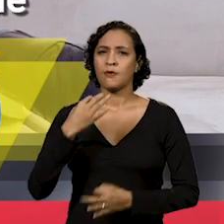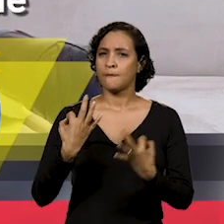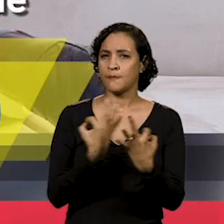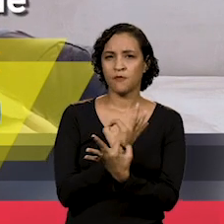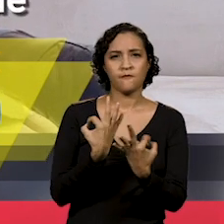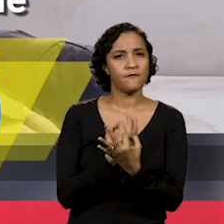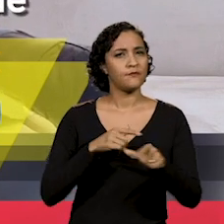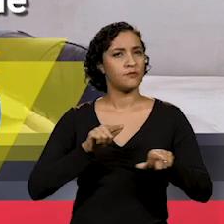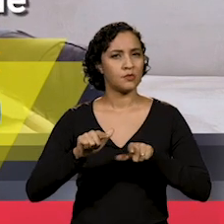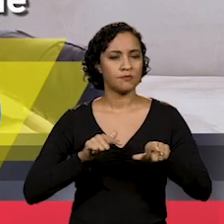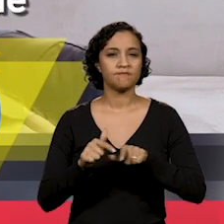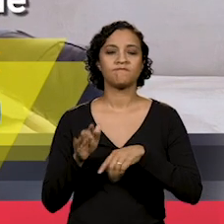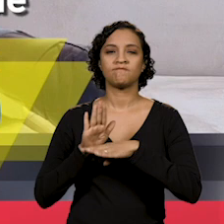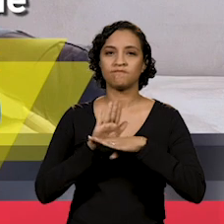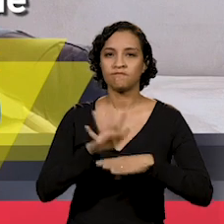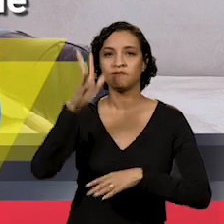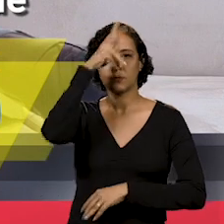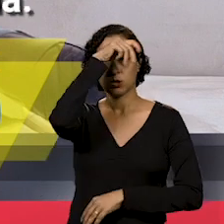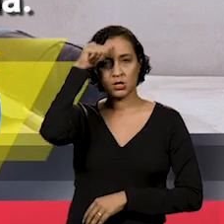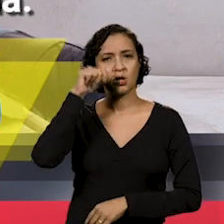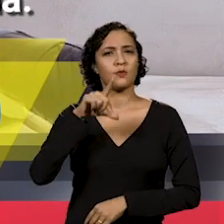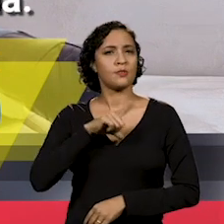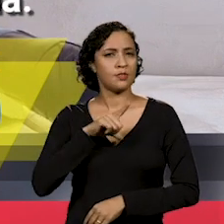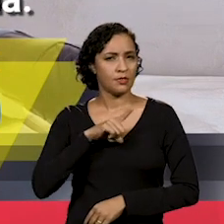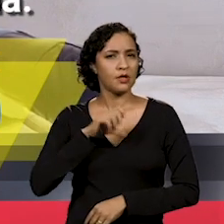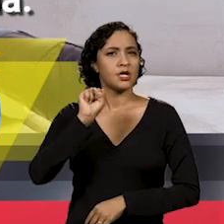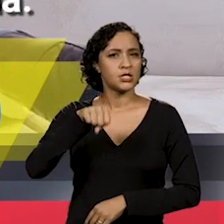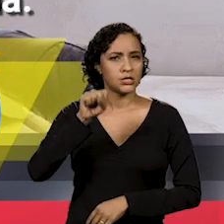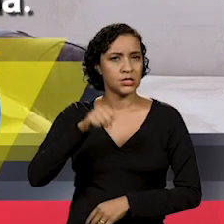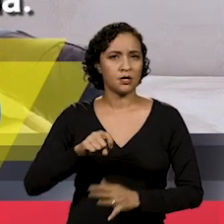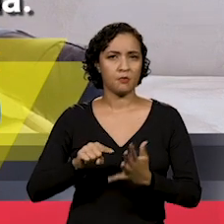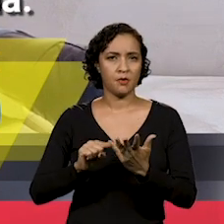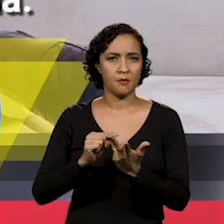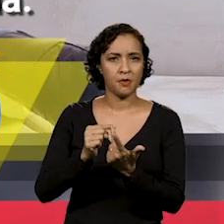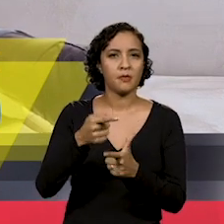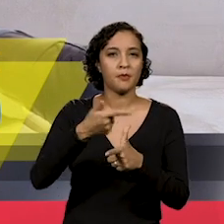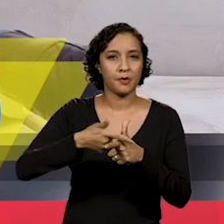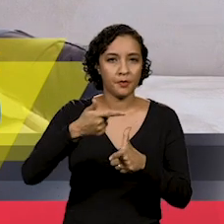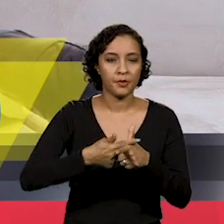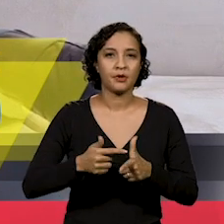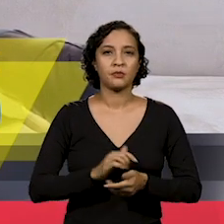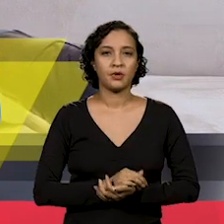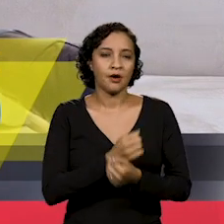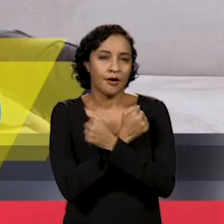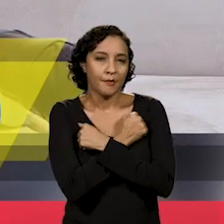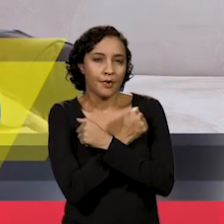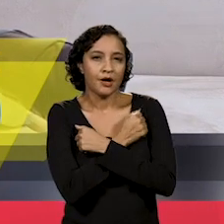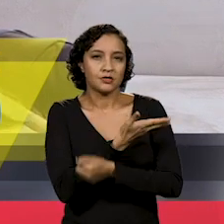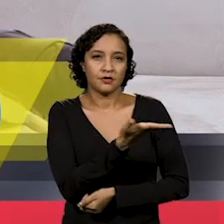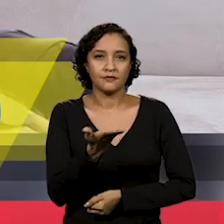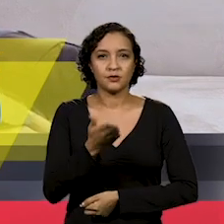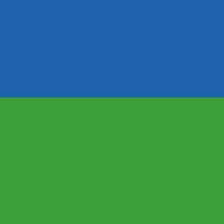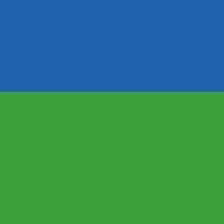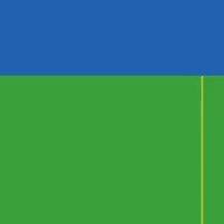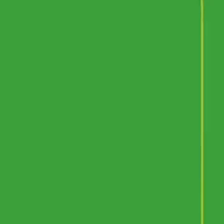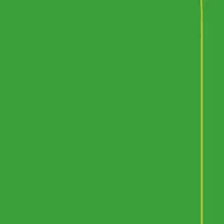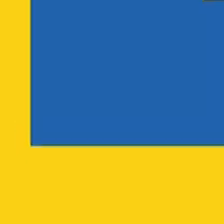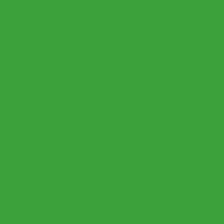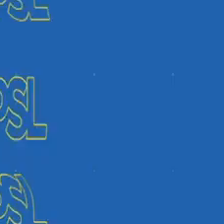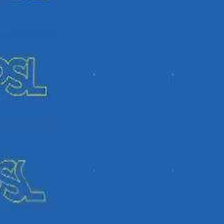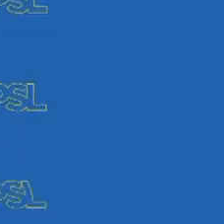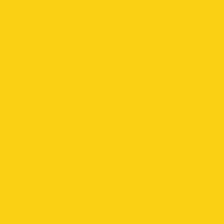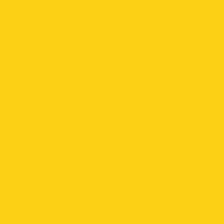fazer um excelente trabalho pela cidade, que tem sim necessidades muitas ainda, tá certo? Forte abraço a vocês.